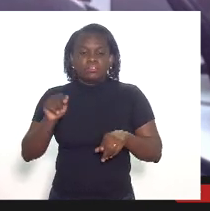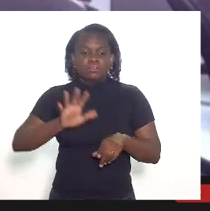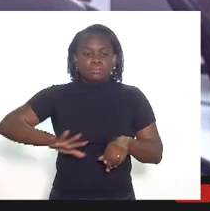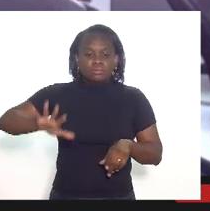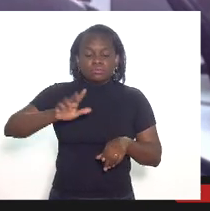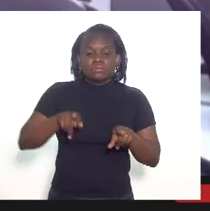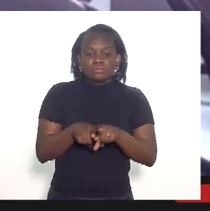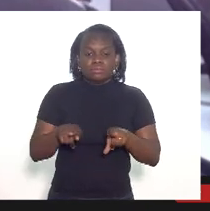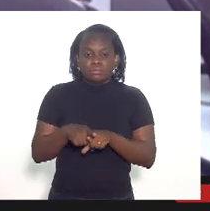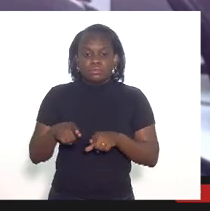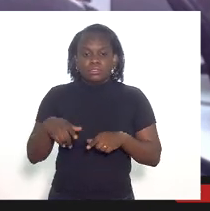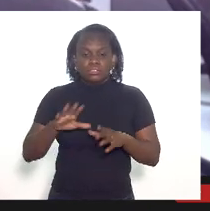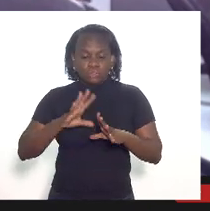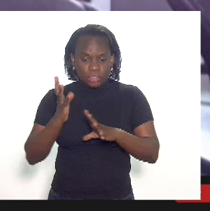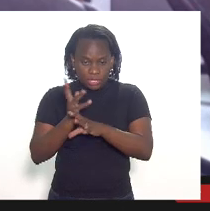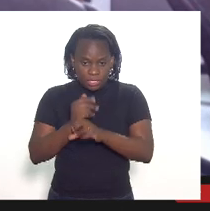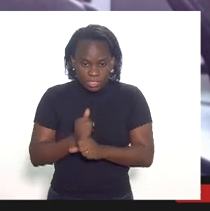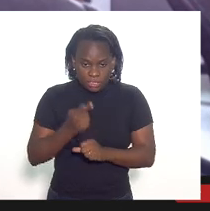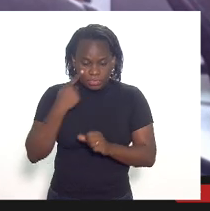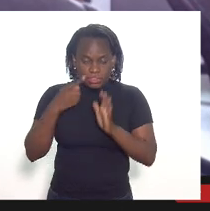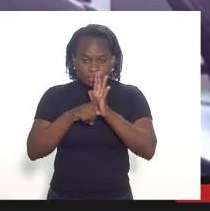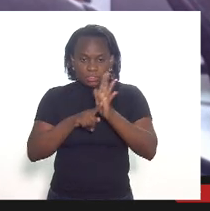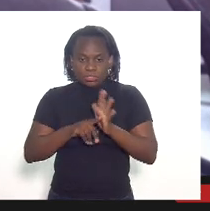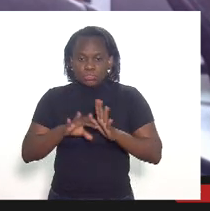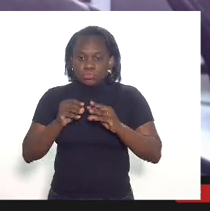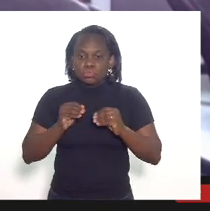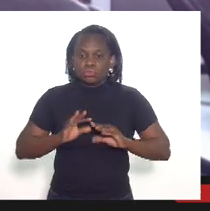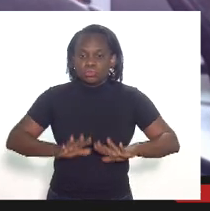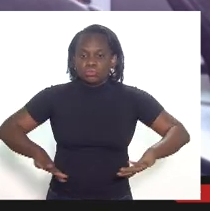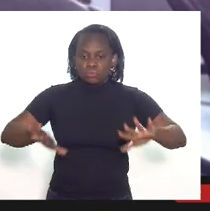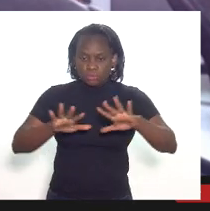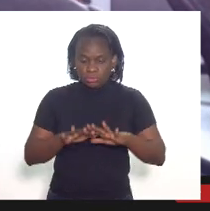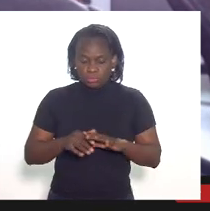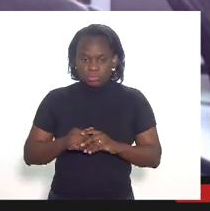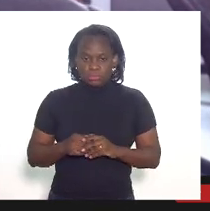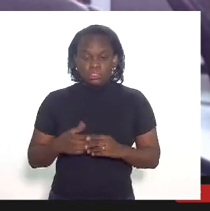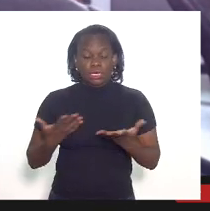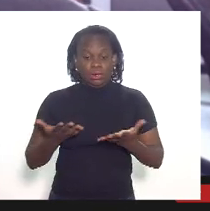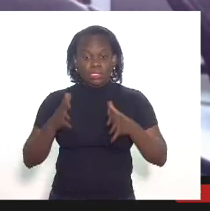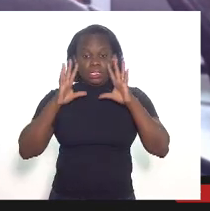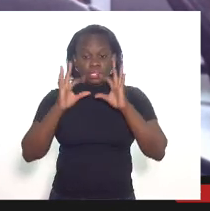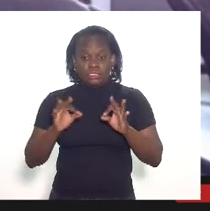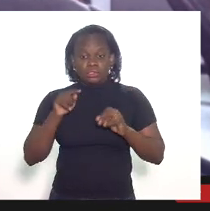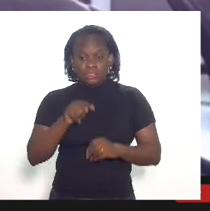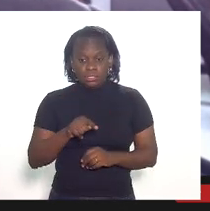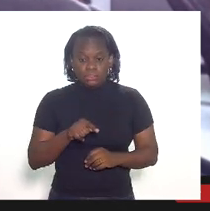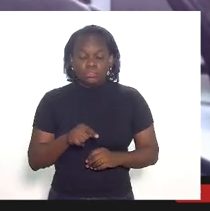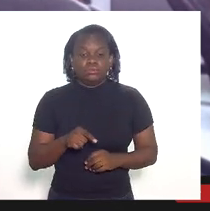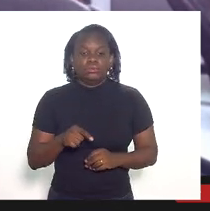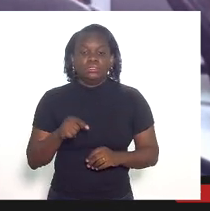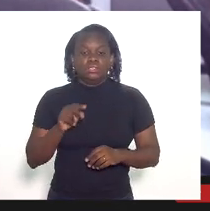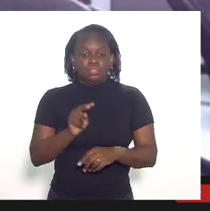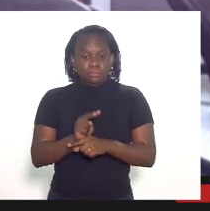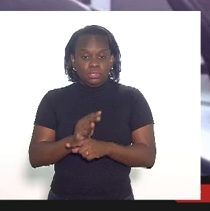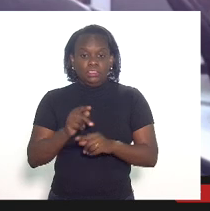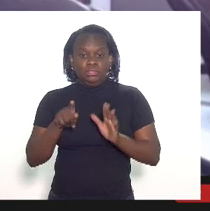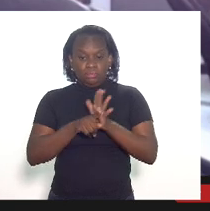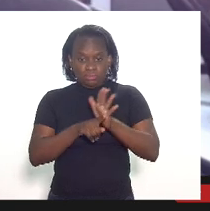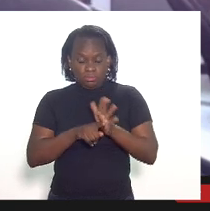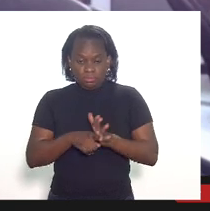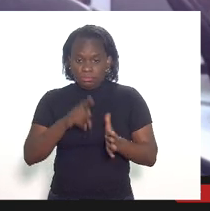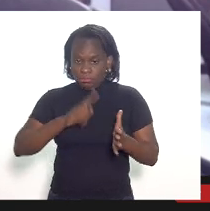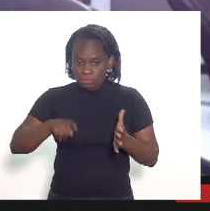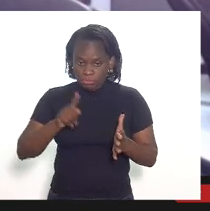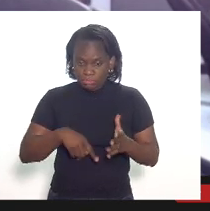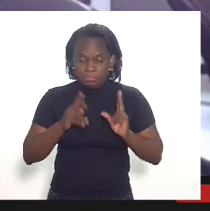total de depreciação de todos os ativos nos campos e aí eu chamo atenção para isso o crédito fiscal anulado